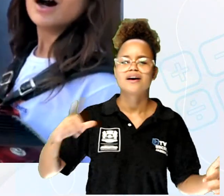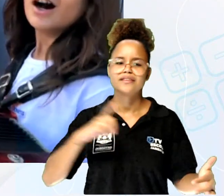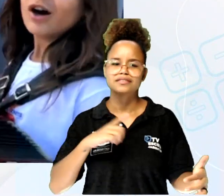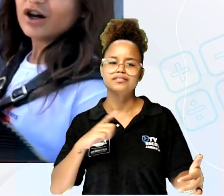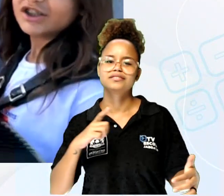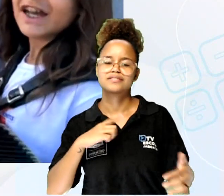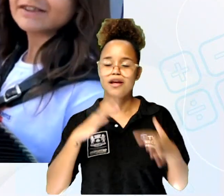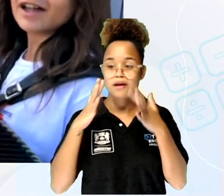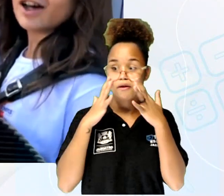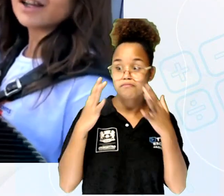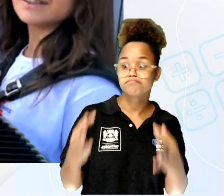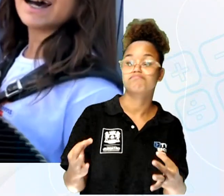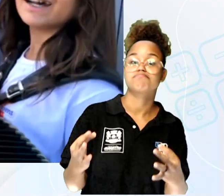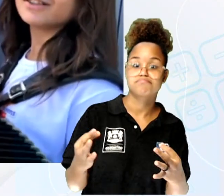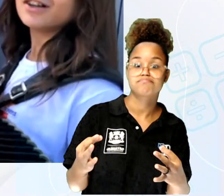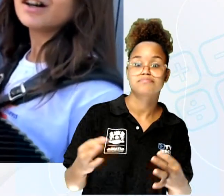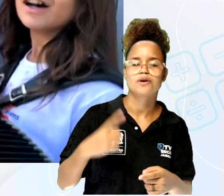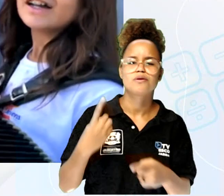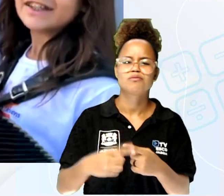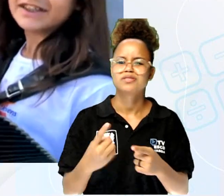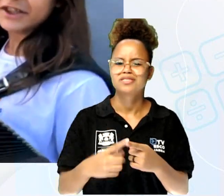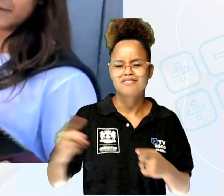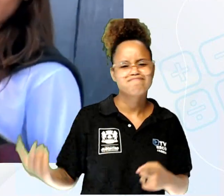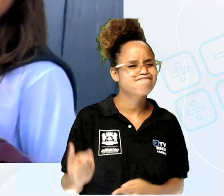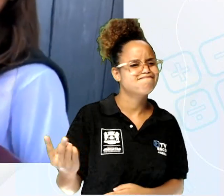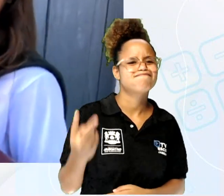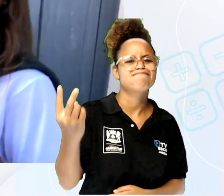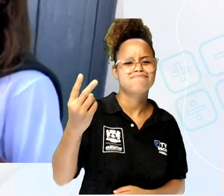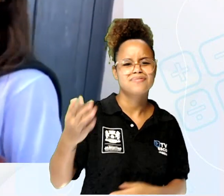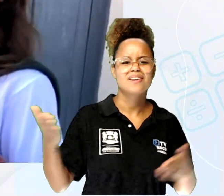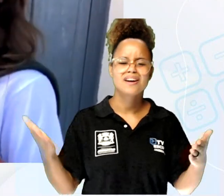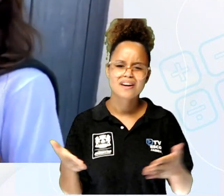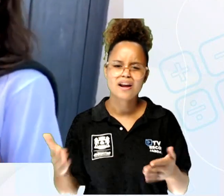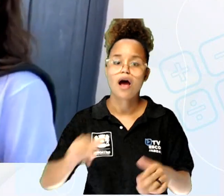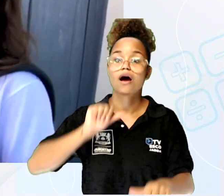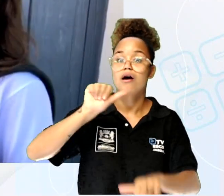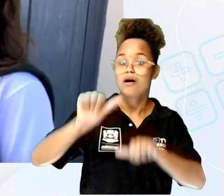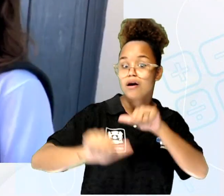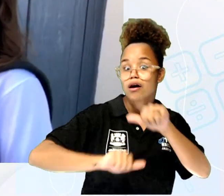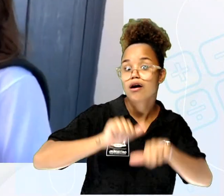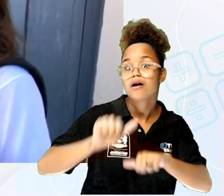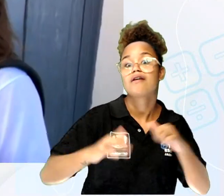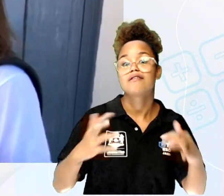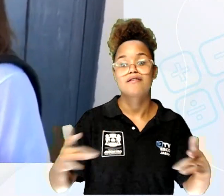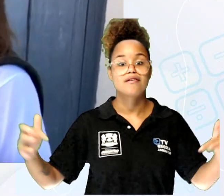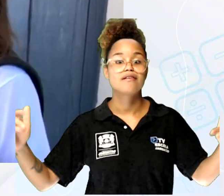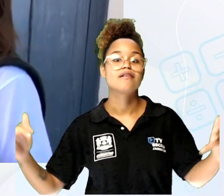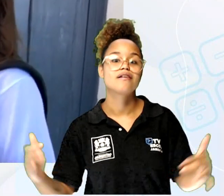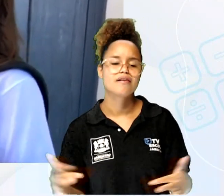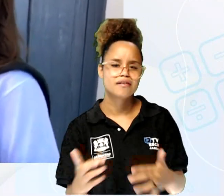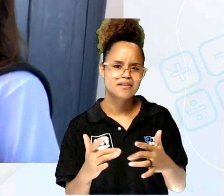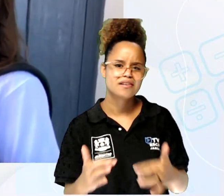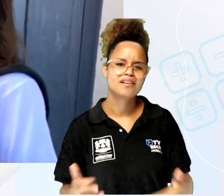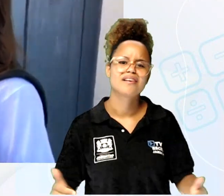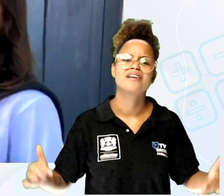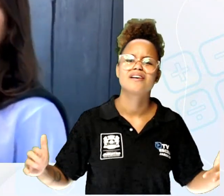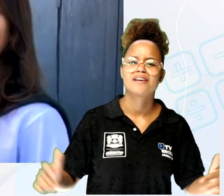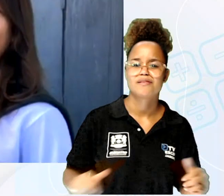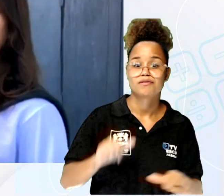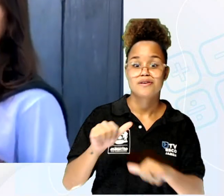pois desvalorizado, tem sido só drogado, mudando pra São João.